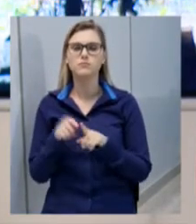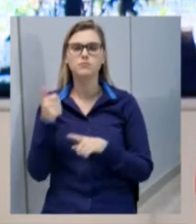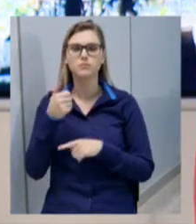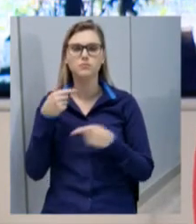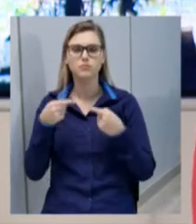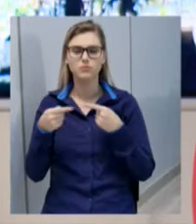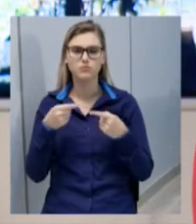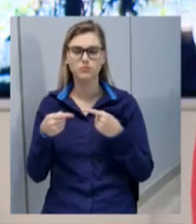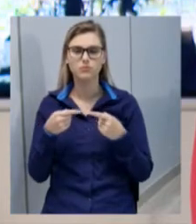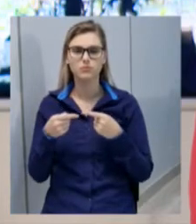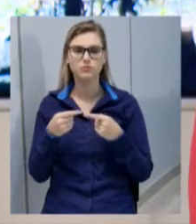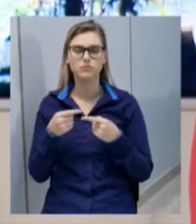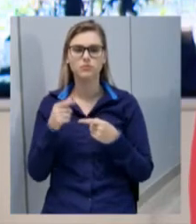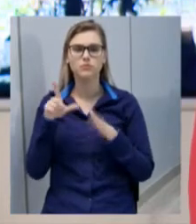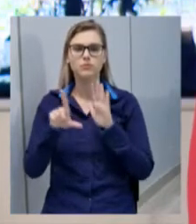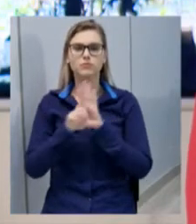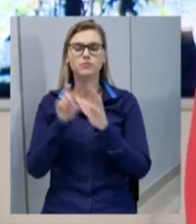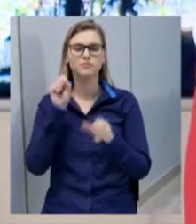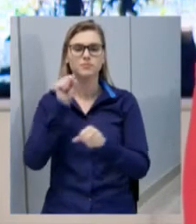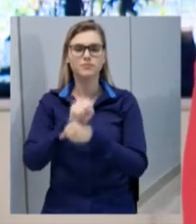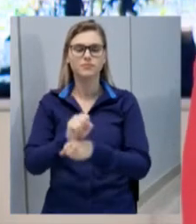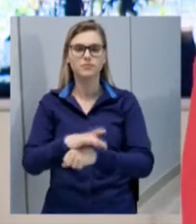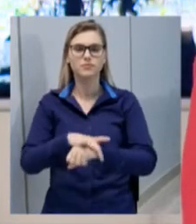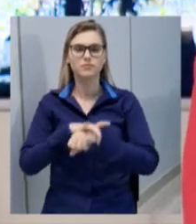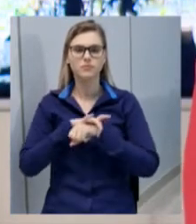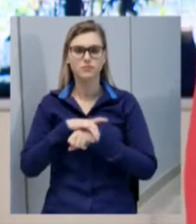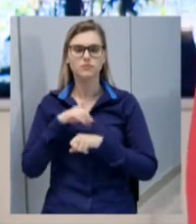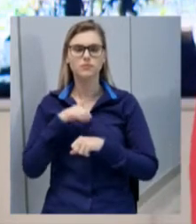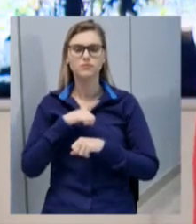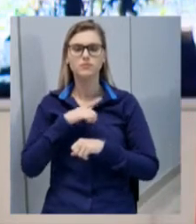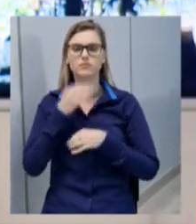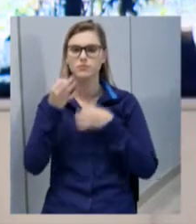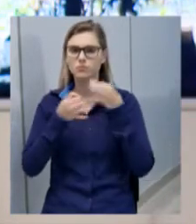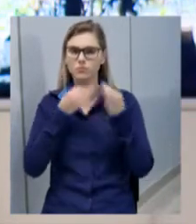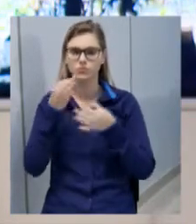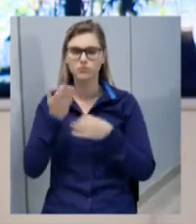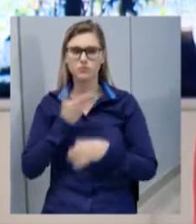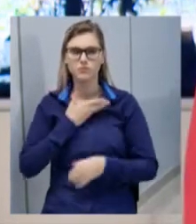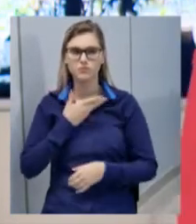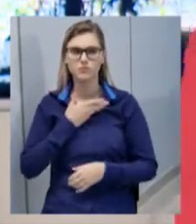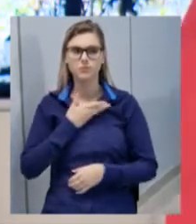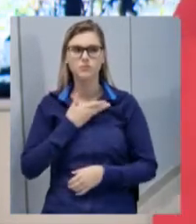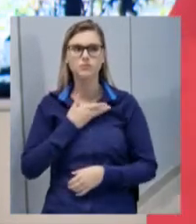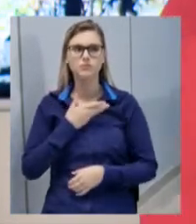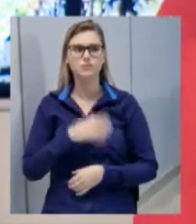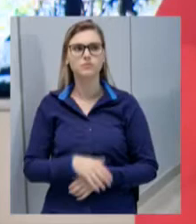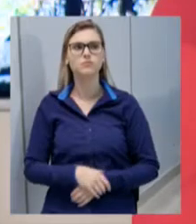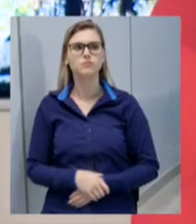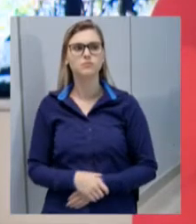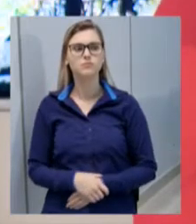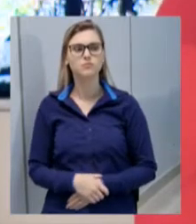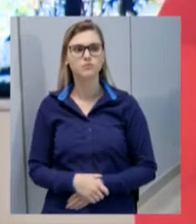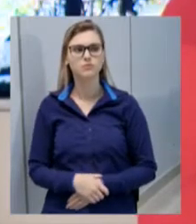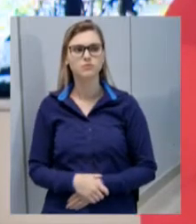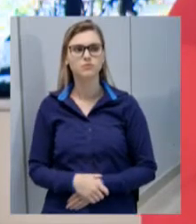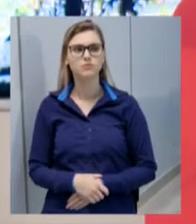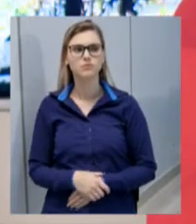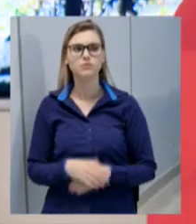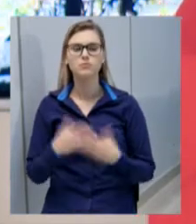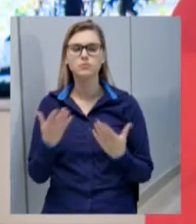projeto de lei parada e segura. Tenho algumas sugestões aí dos colegas, tranquilamente. Quando